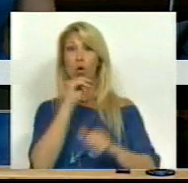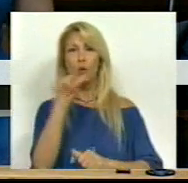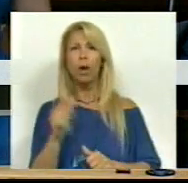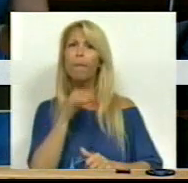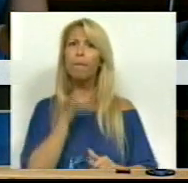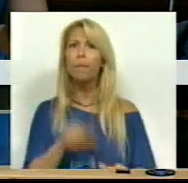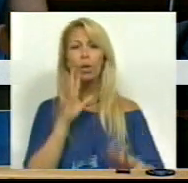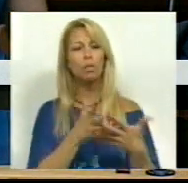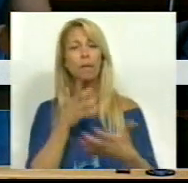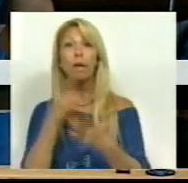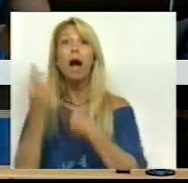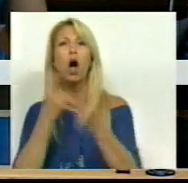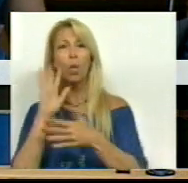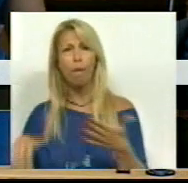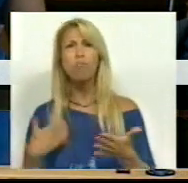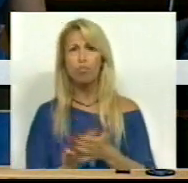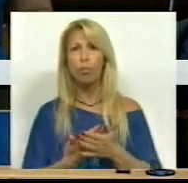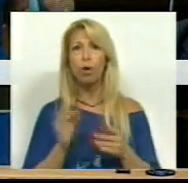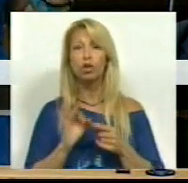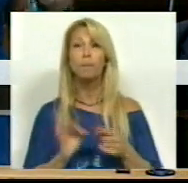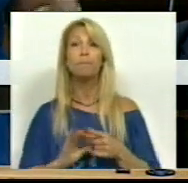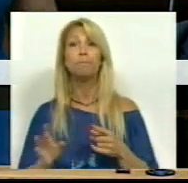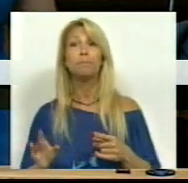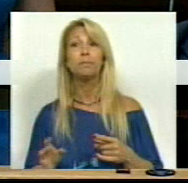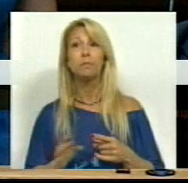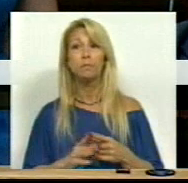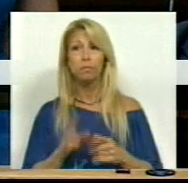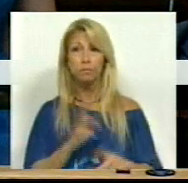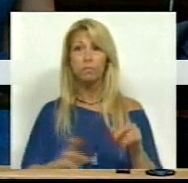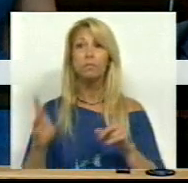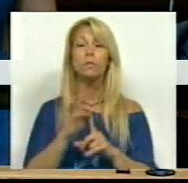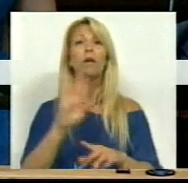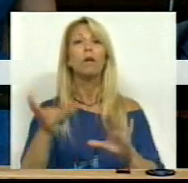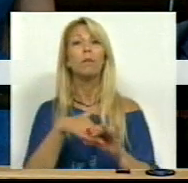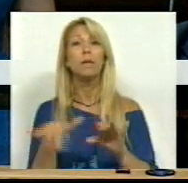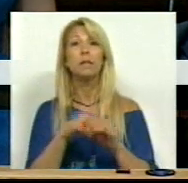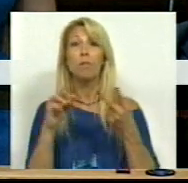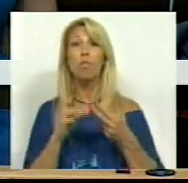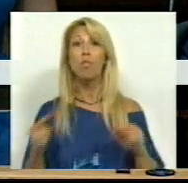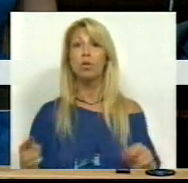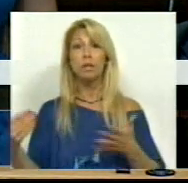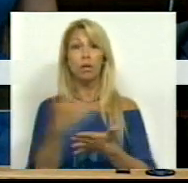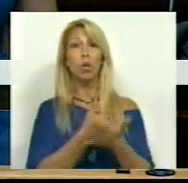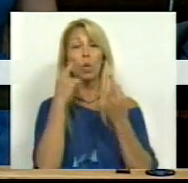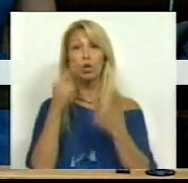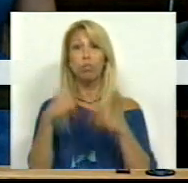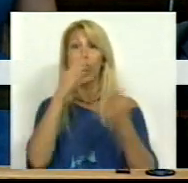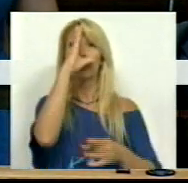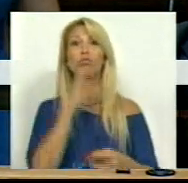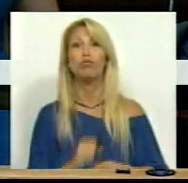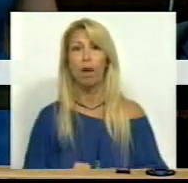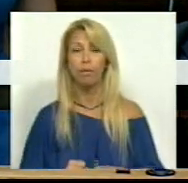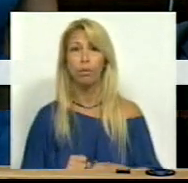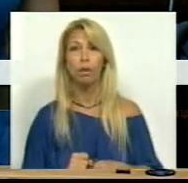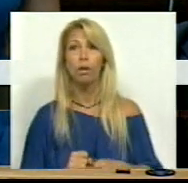brevemente algumas das propostas, nomeadamente o aumento da participação dos municípios nos recursos públicos do Estado.